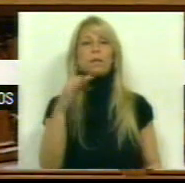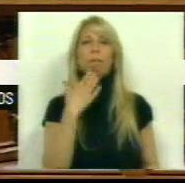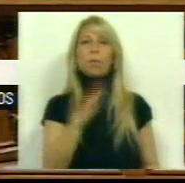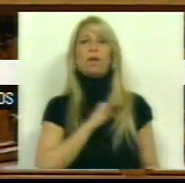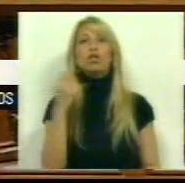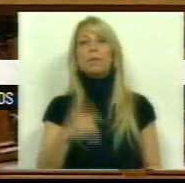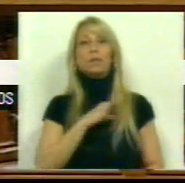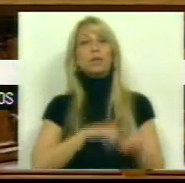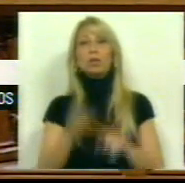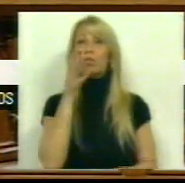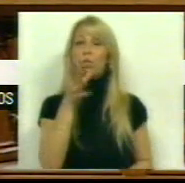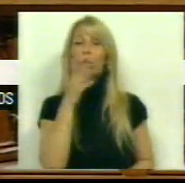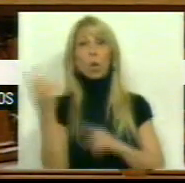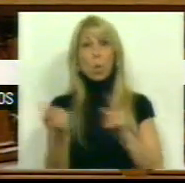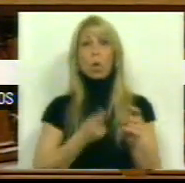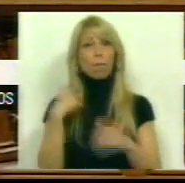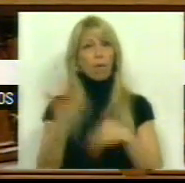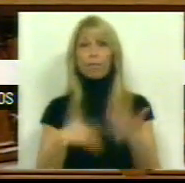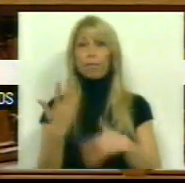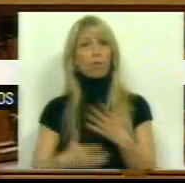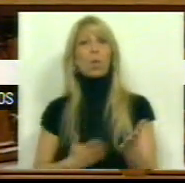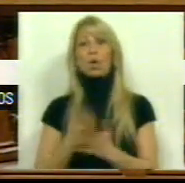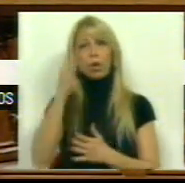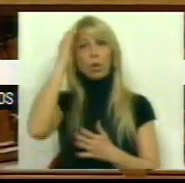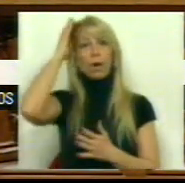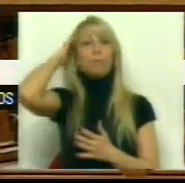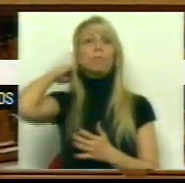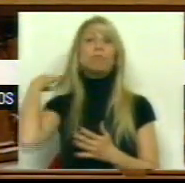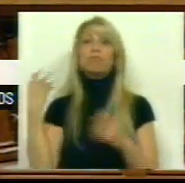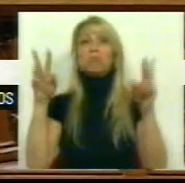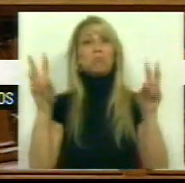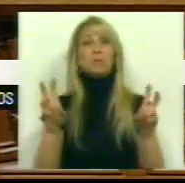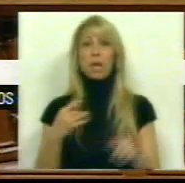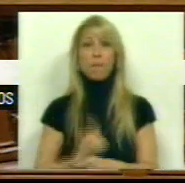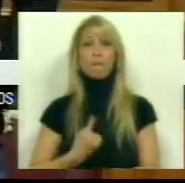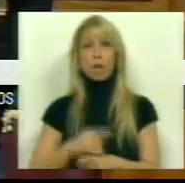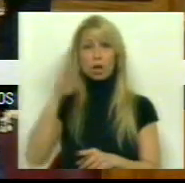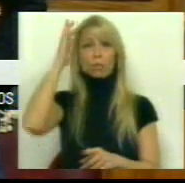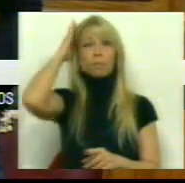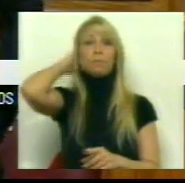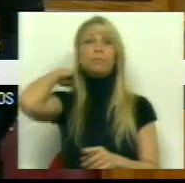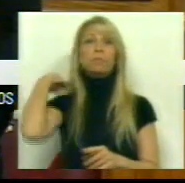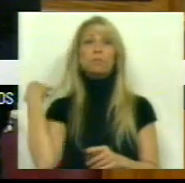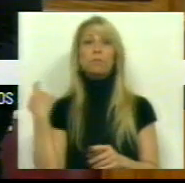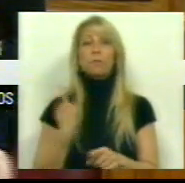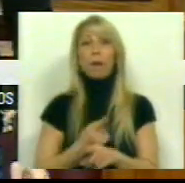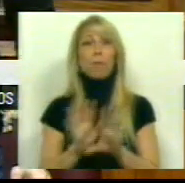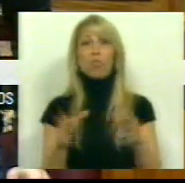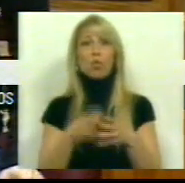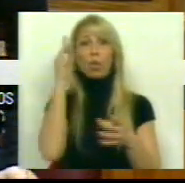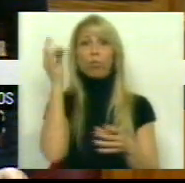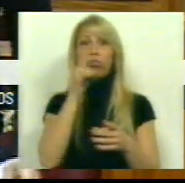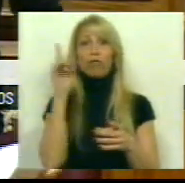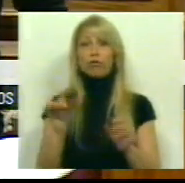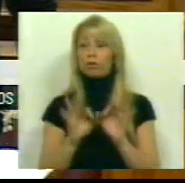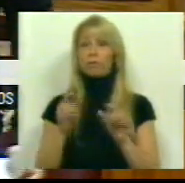Srs. Deputados, um debate que prossegue o mesmo tema e, aliás, até incide sobre o mesmo universo de professores que o debate